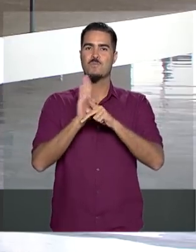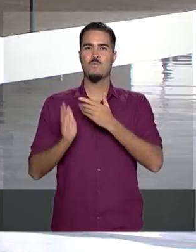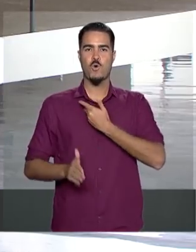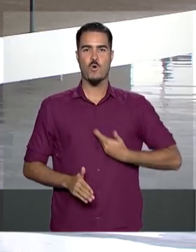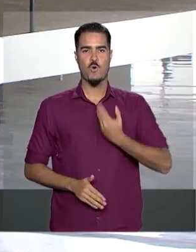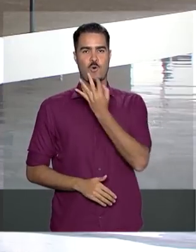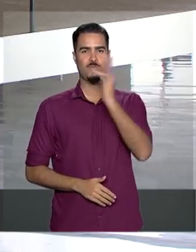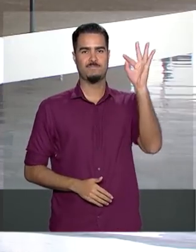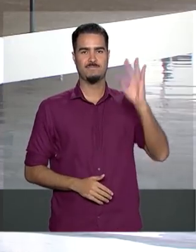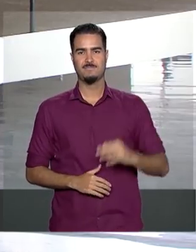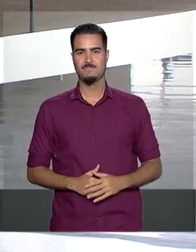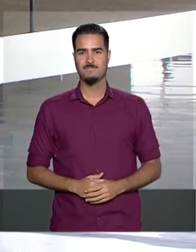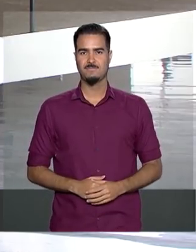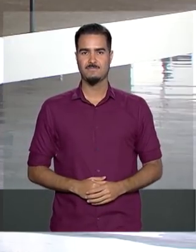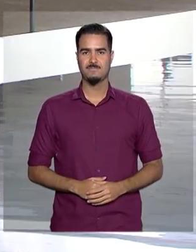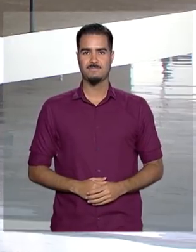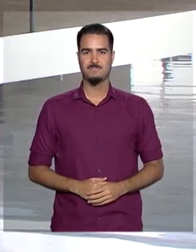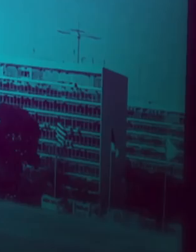a TV do Governo Federal.